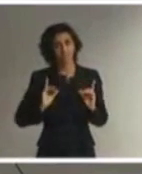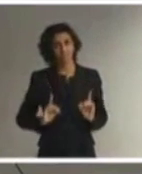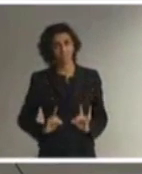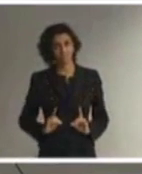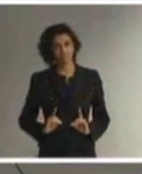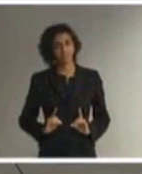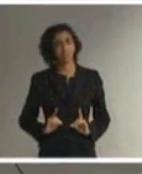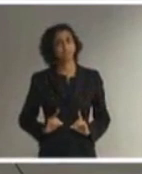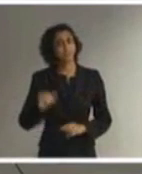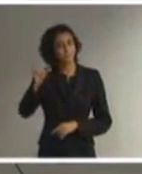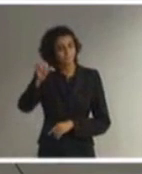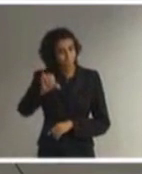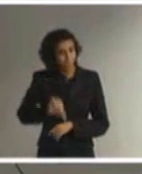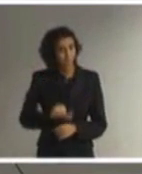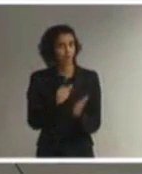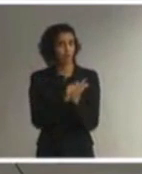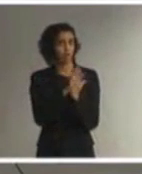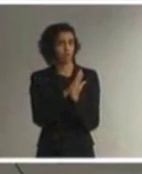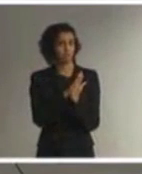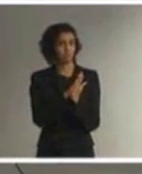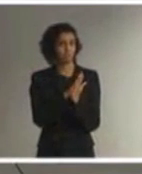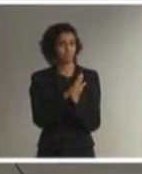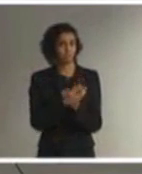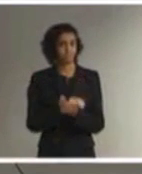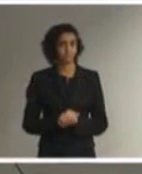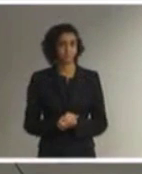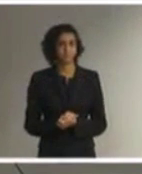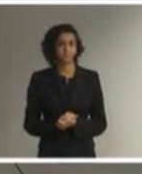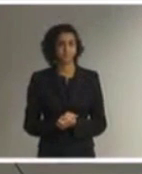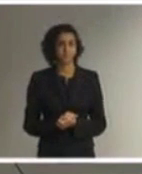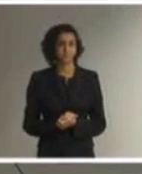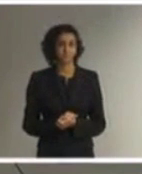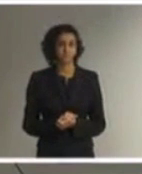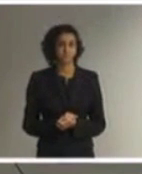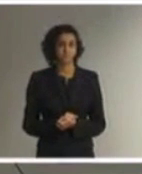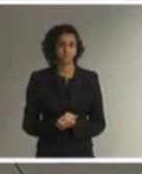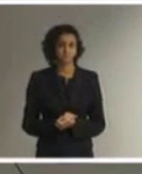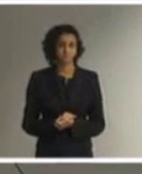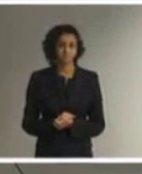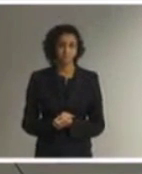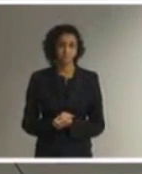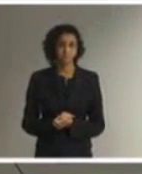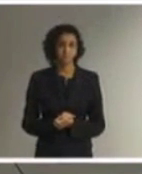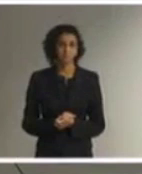e esse crime engloba não só nos atos de garantia da